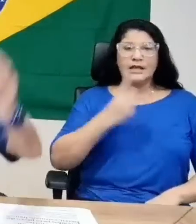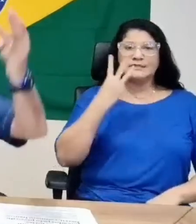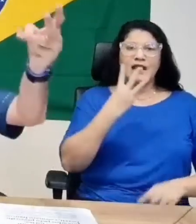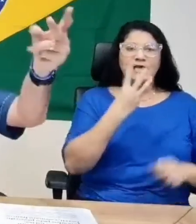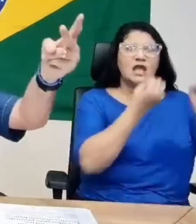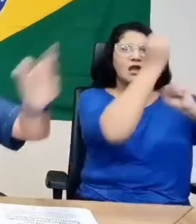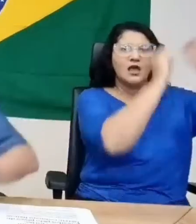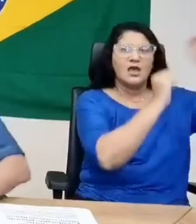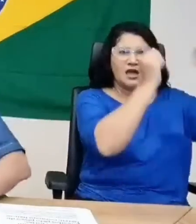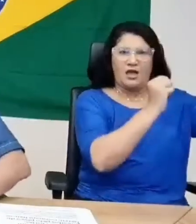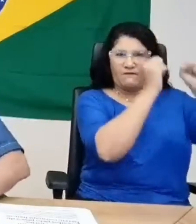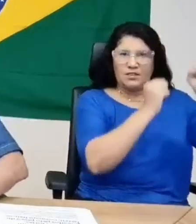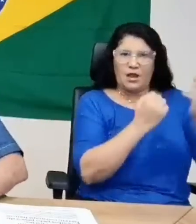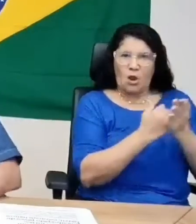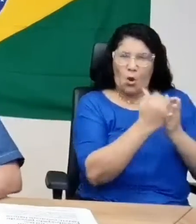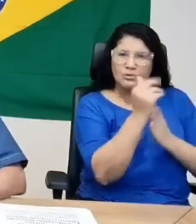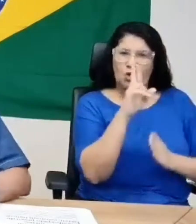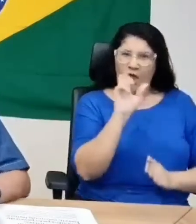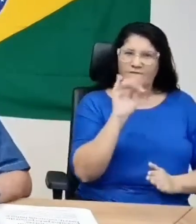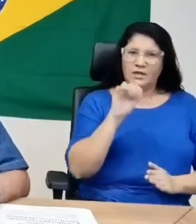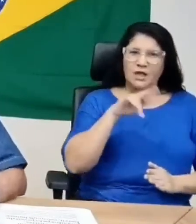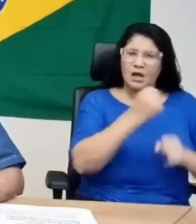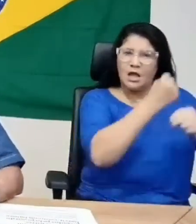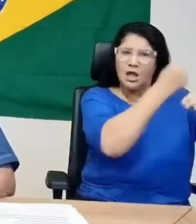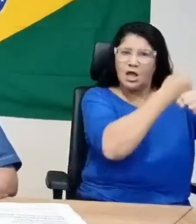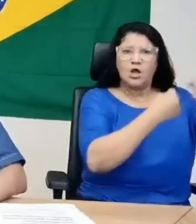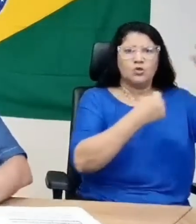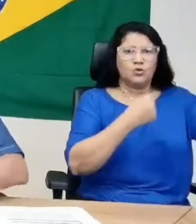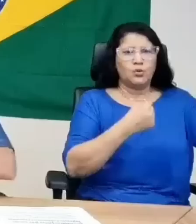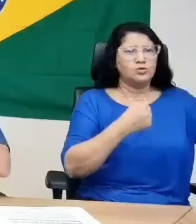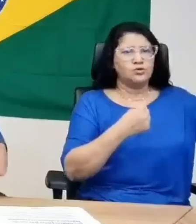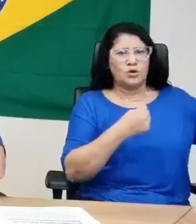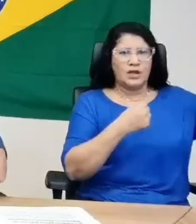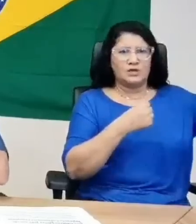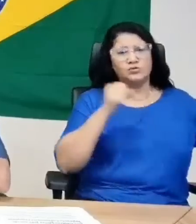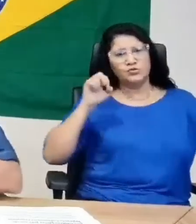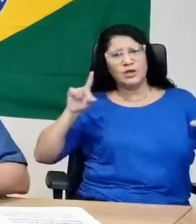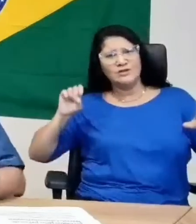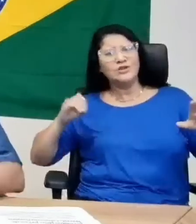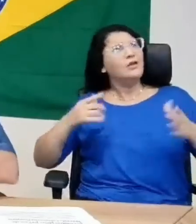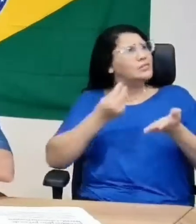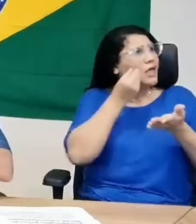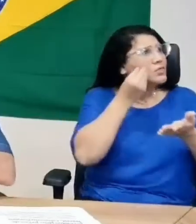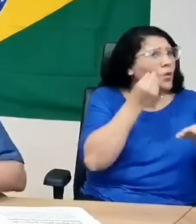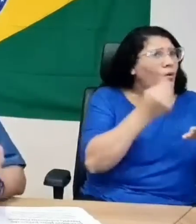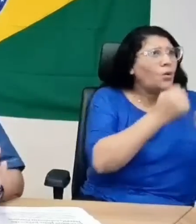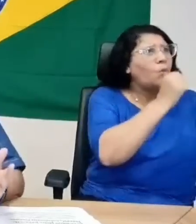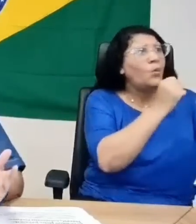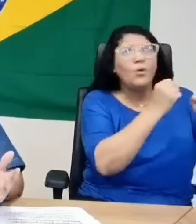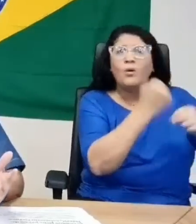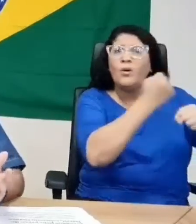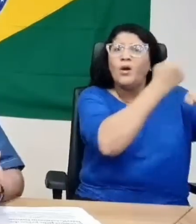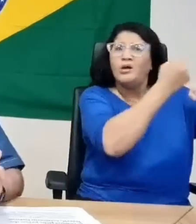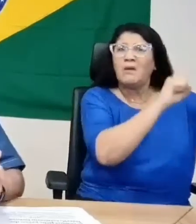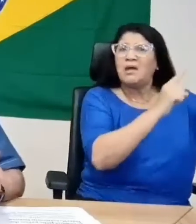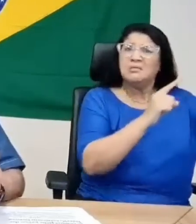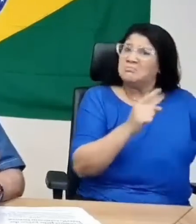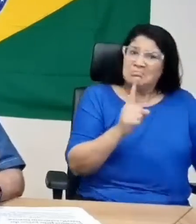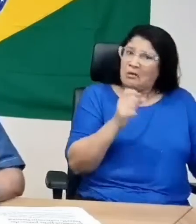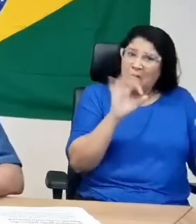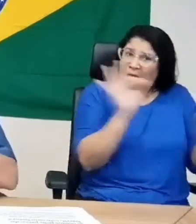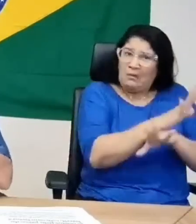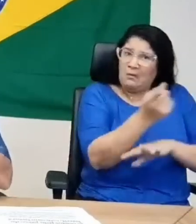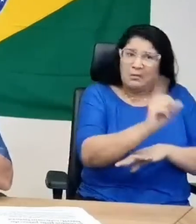refinarias, duas no Nordeste e uma no Sudeste, e não concluiu. Não é não concluiu, virou uma sucatão. Uma sucata só, essas três áreas.